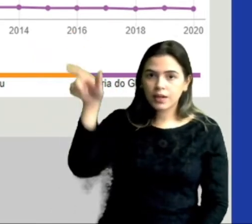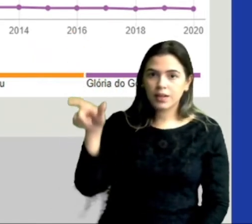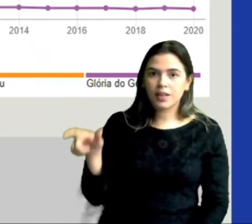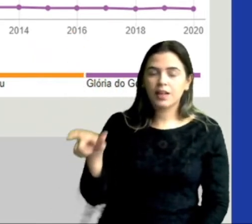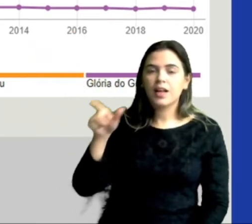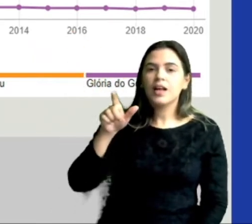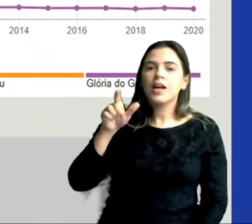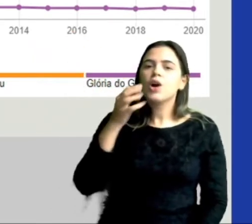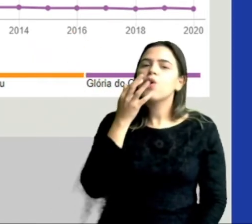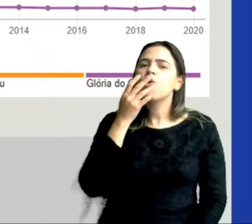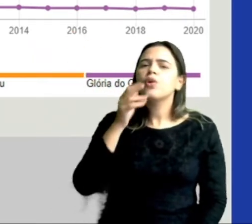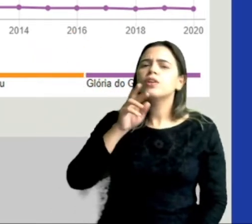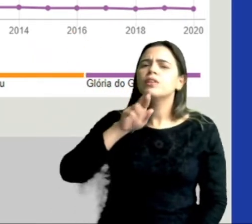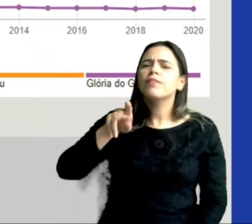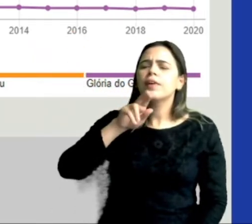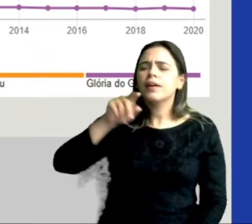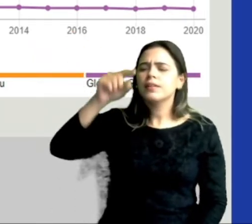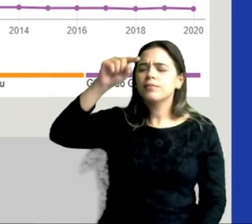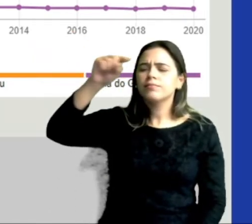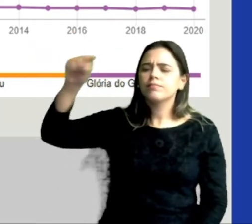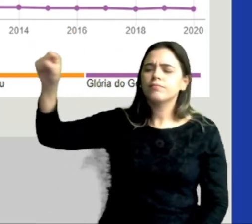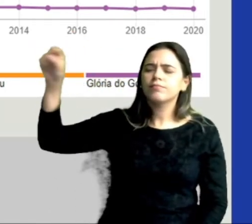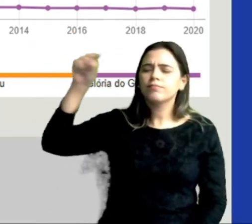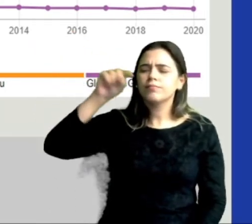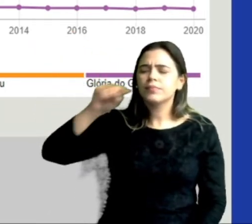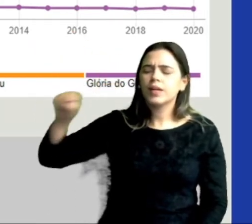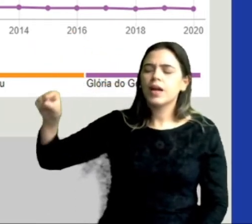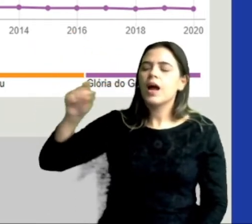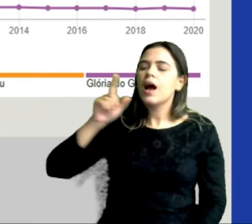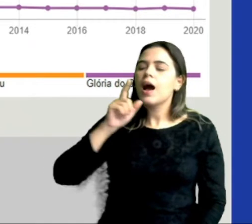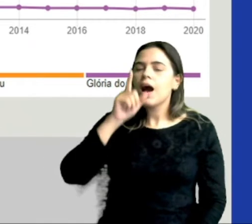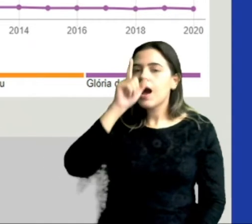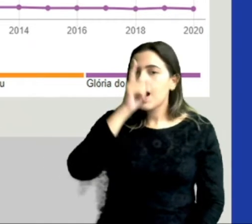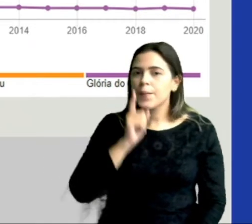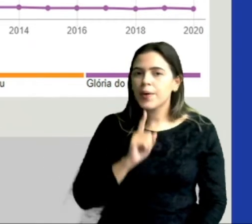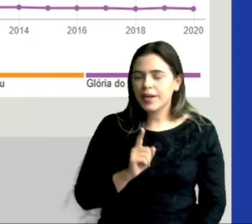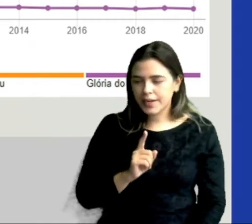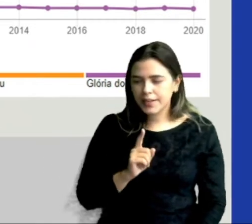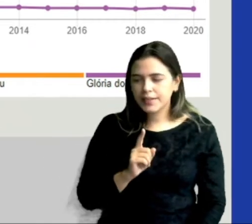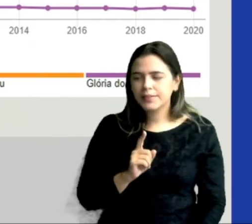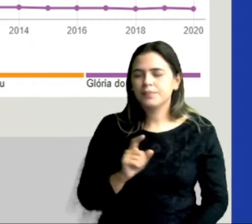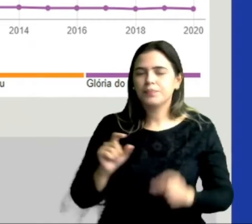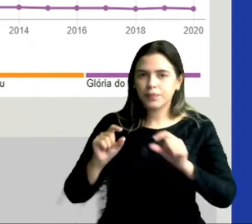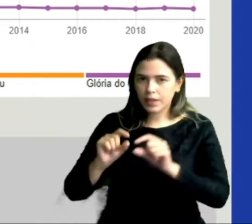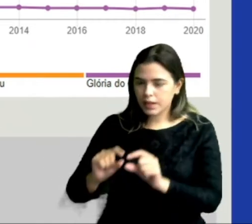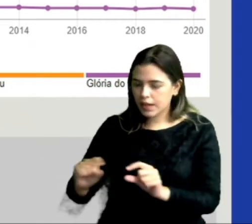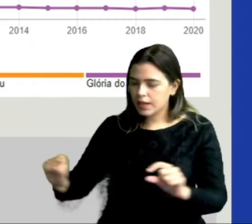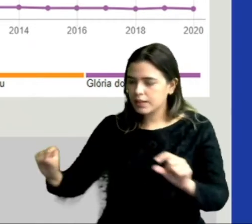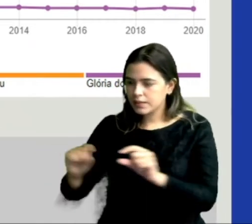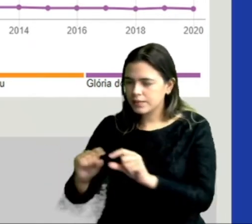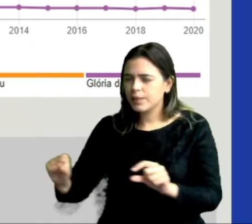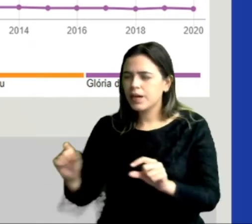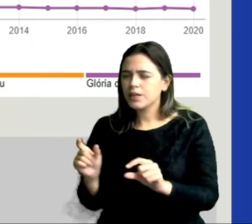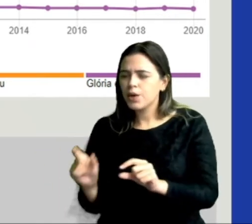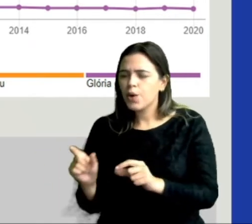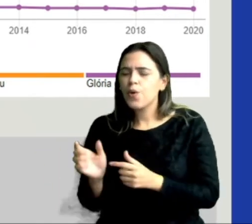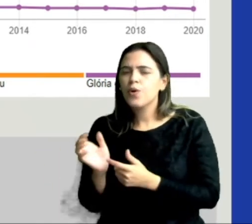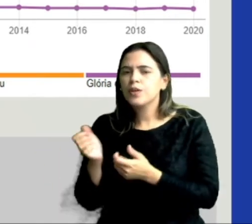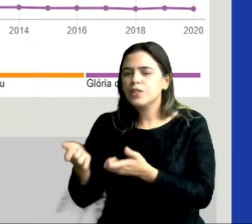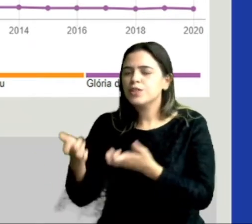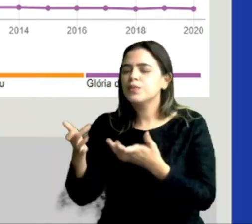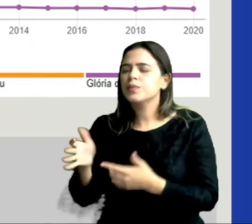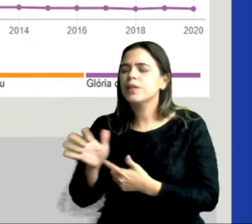Então, aqui um gráfico de linha, onde a linha amarela. Então, lá embaixo na legenda, a gente vê que o amarelo é